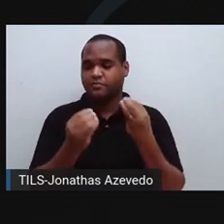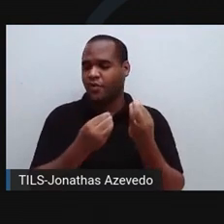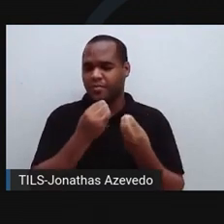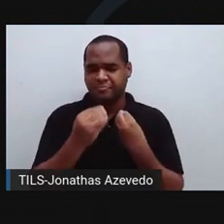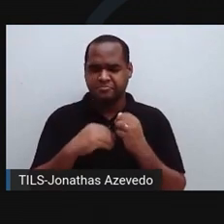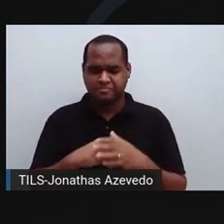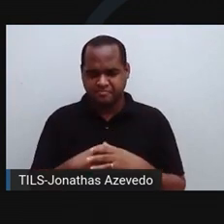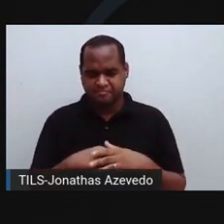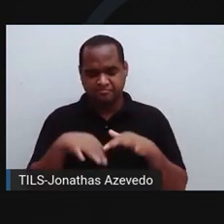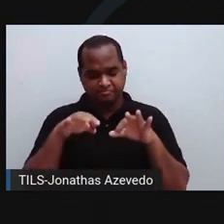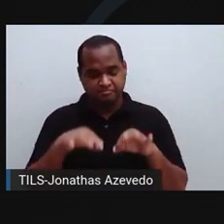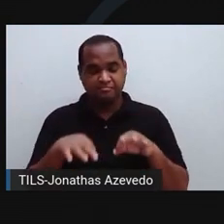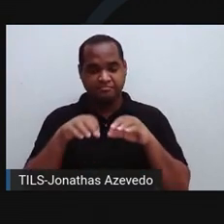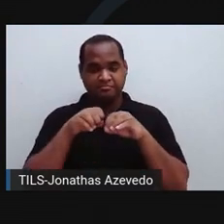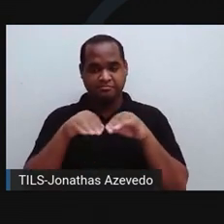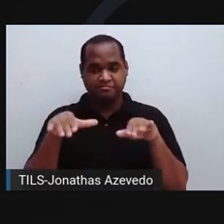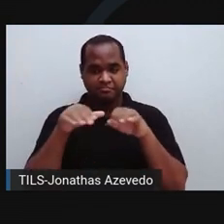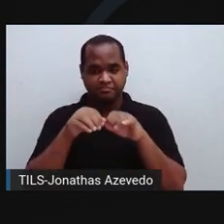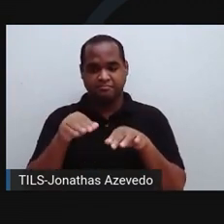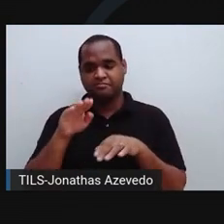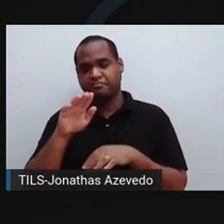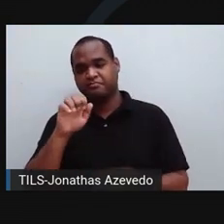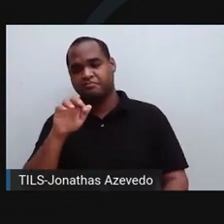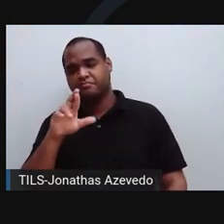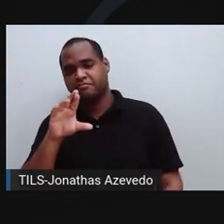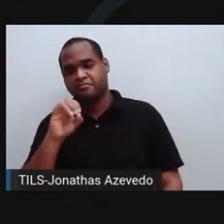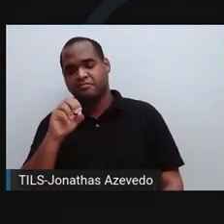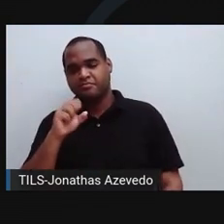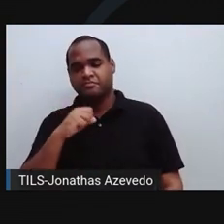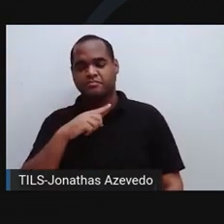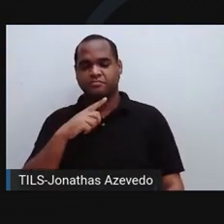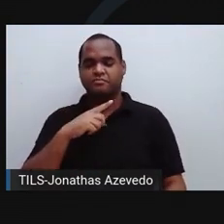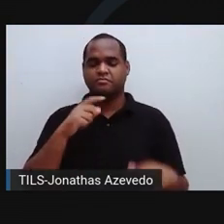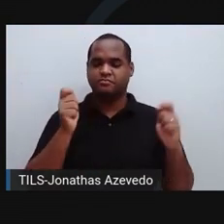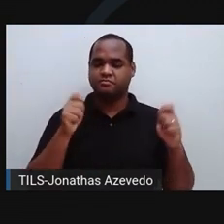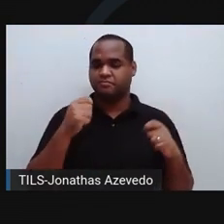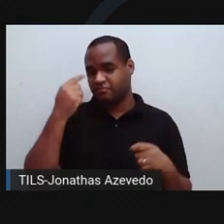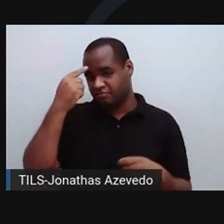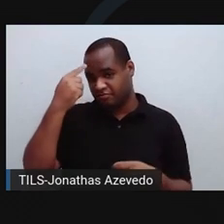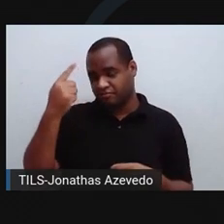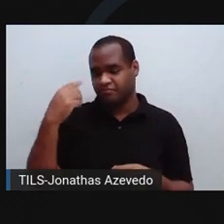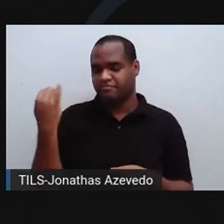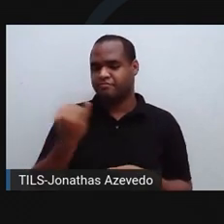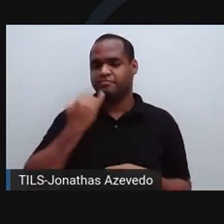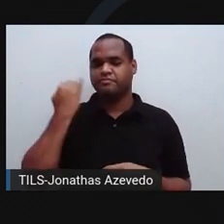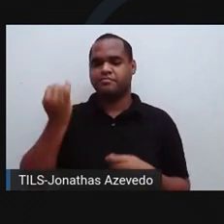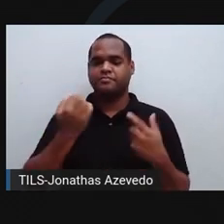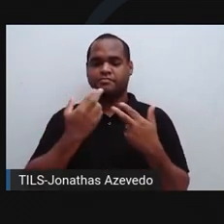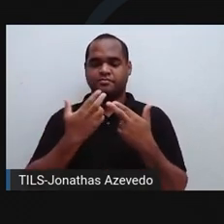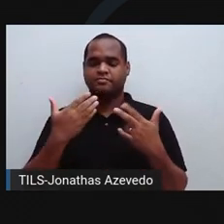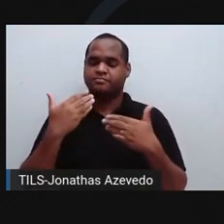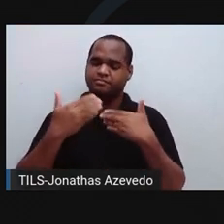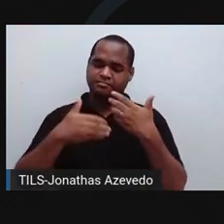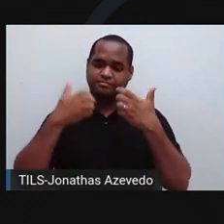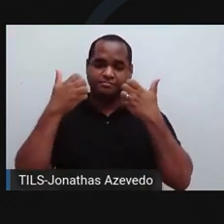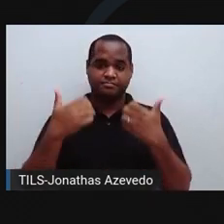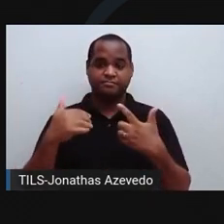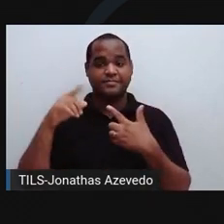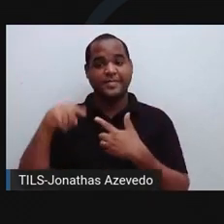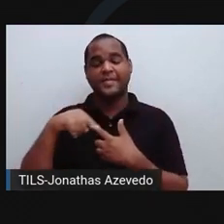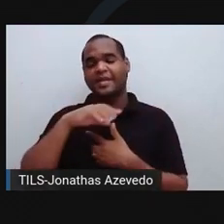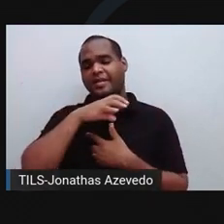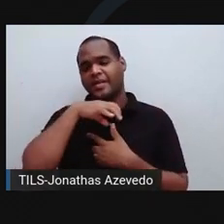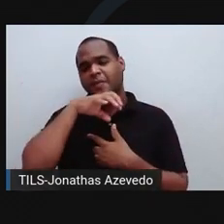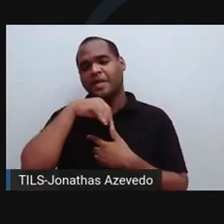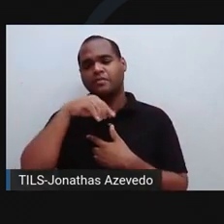impedir a proliferação desses barbeiros, porque eles, inclusive, pessoal, eles estão vindo cada vez mais, ele é um animal, é